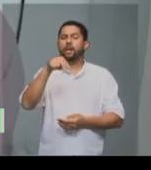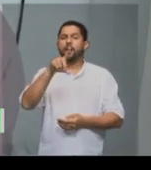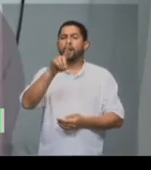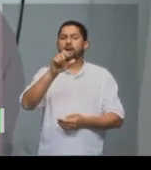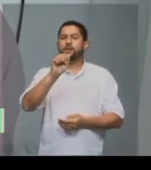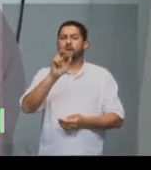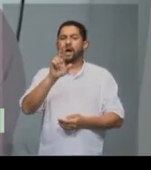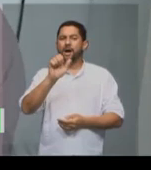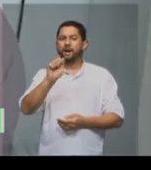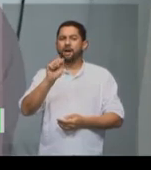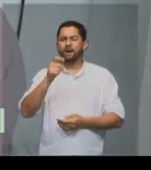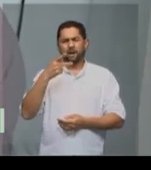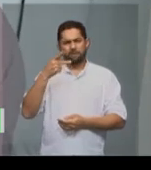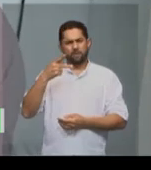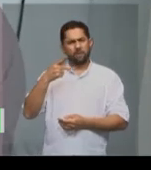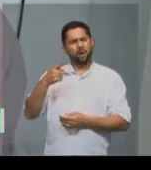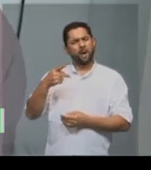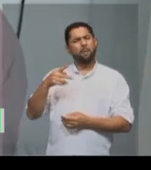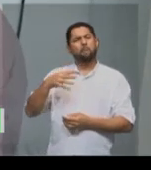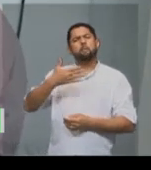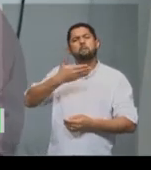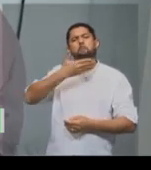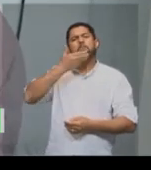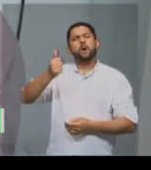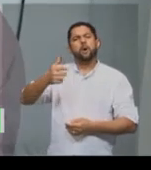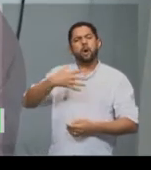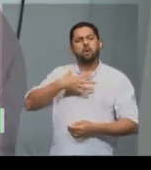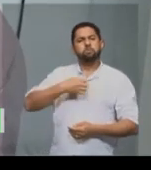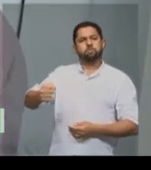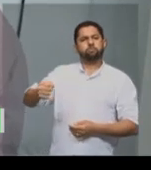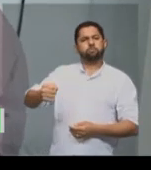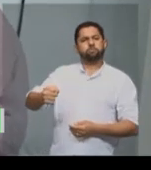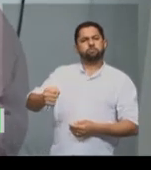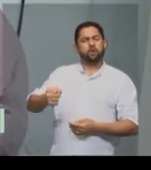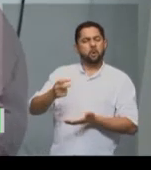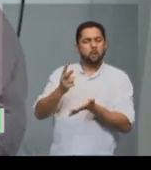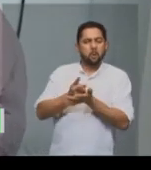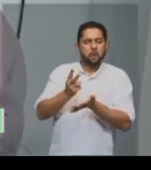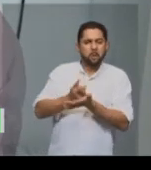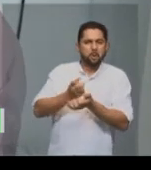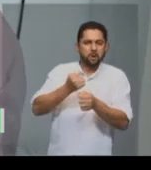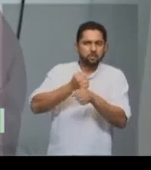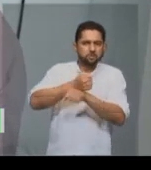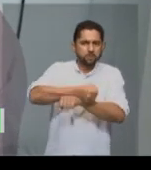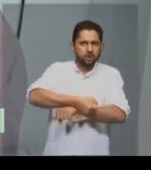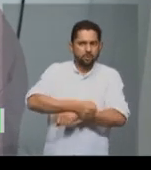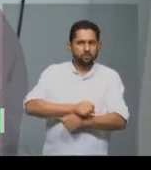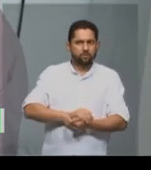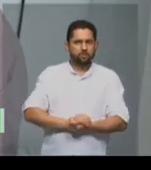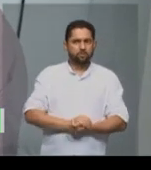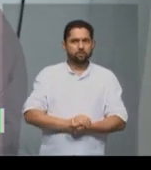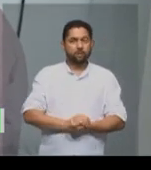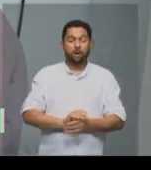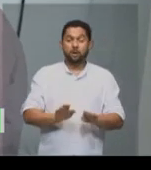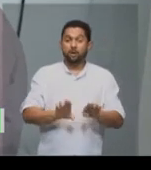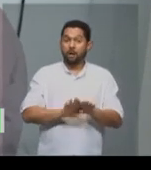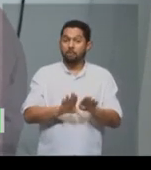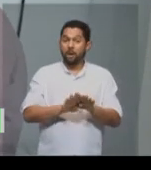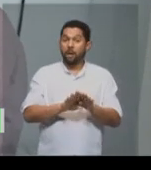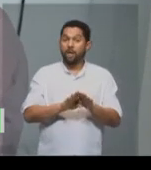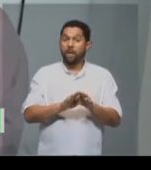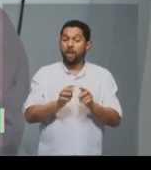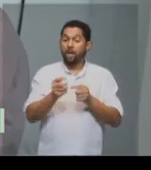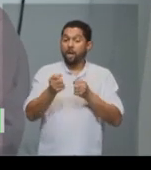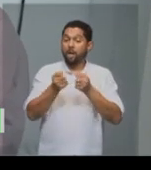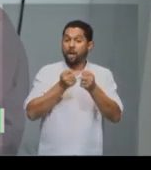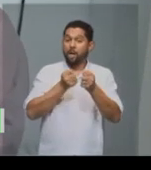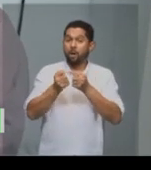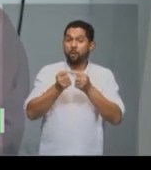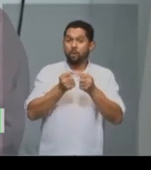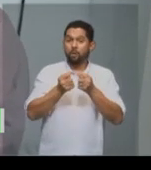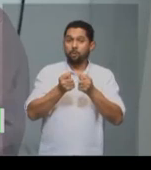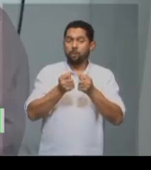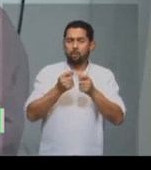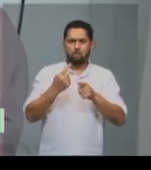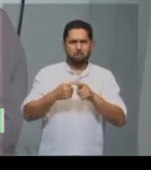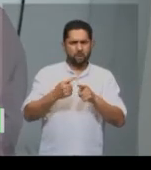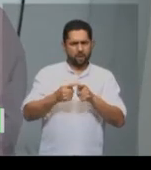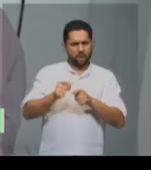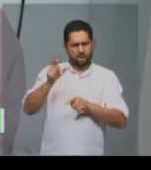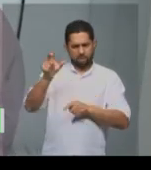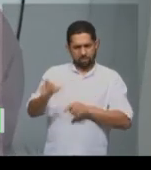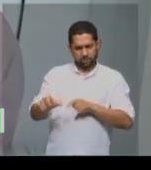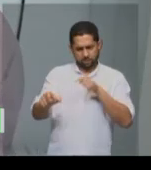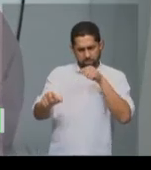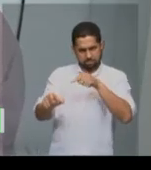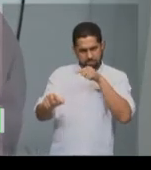e se tornar escravizada. O suicídio também é uma forma de resistência econômica, uma vez que se você é escravizado,